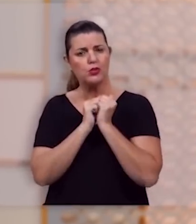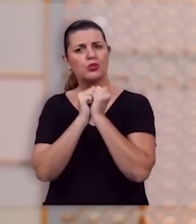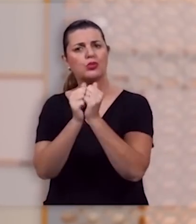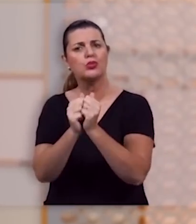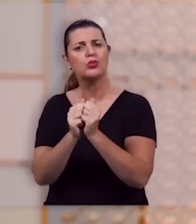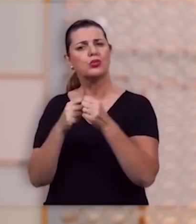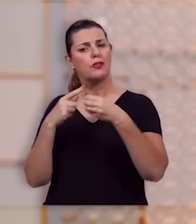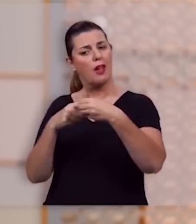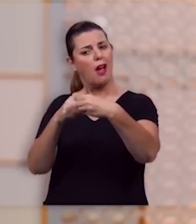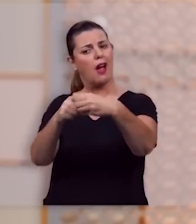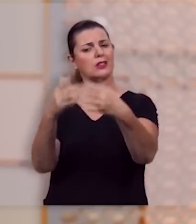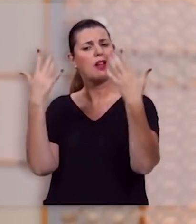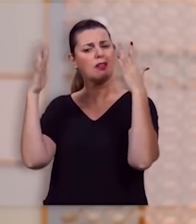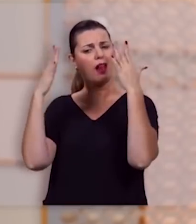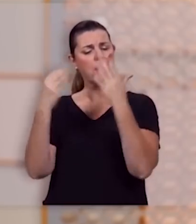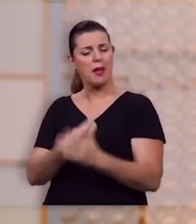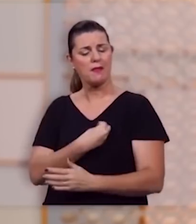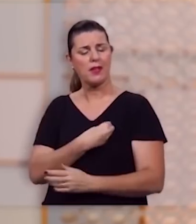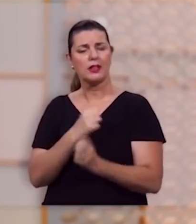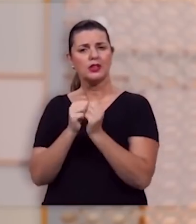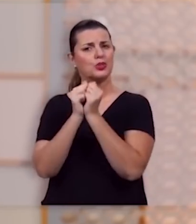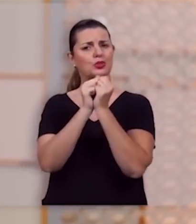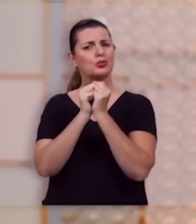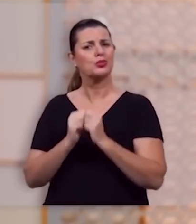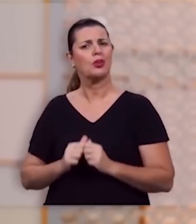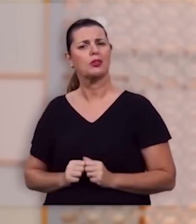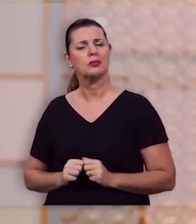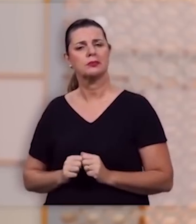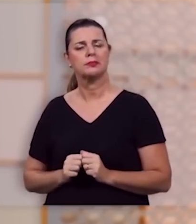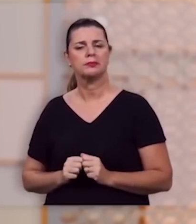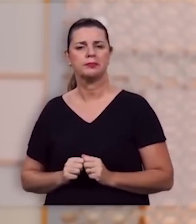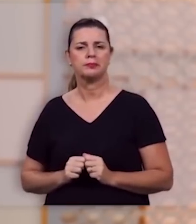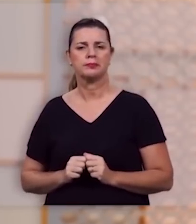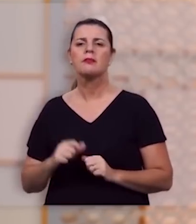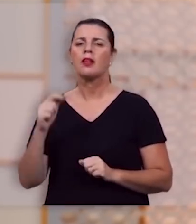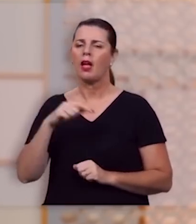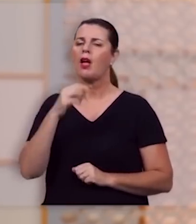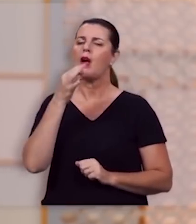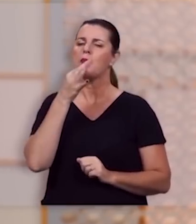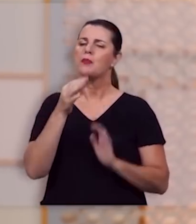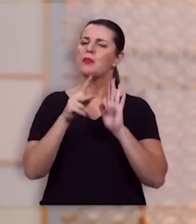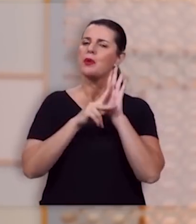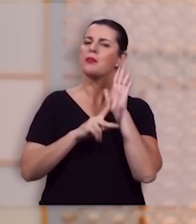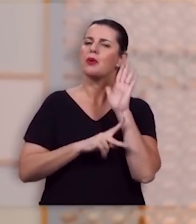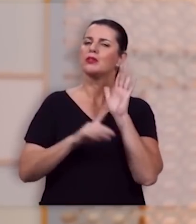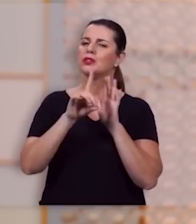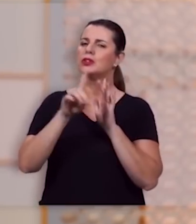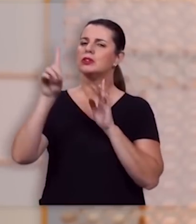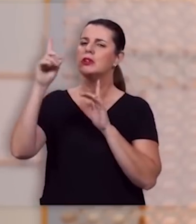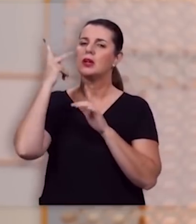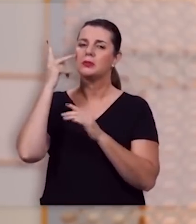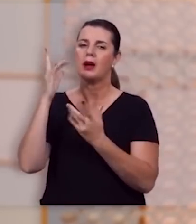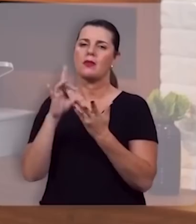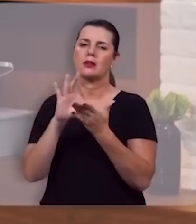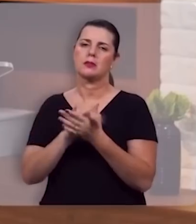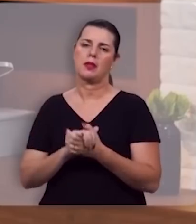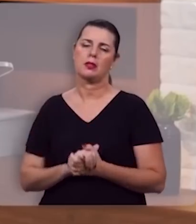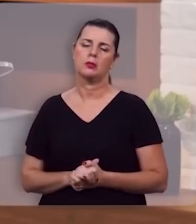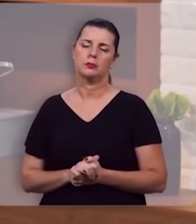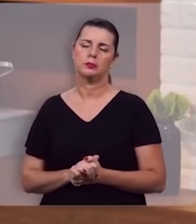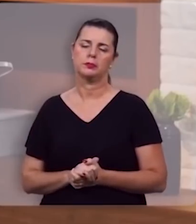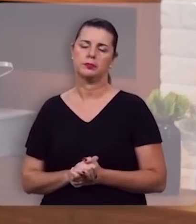juntos viajar juntos celebrar a vida juntos este é o propósito de Deus para o casamento